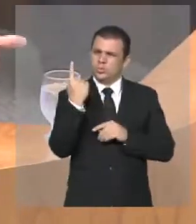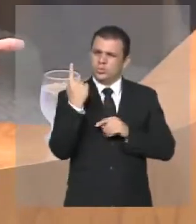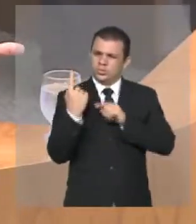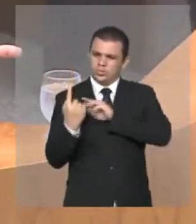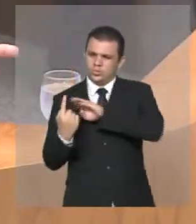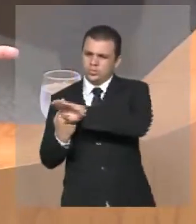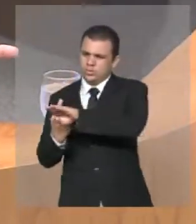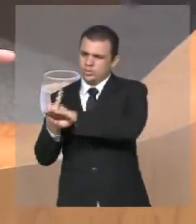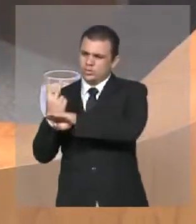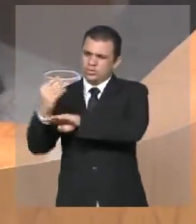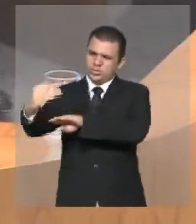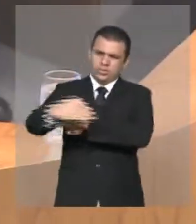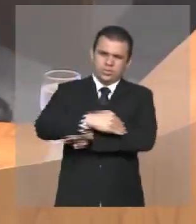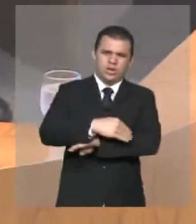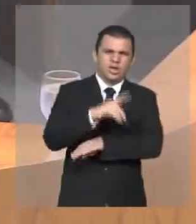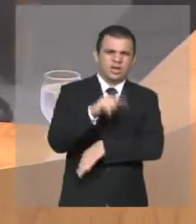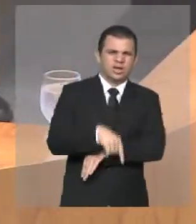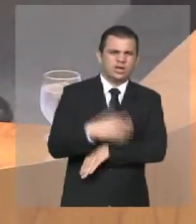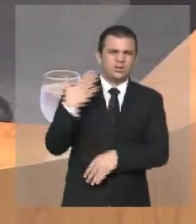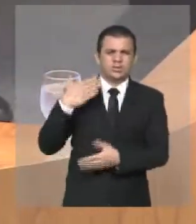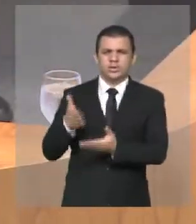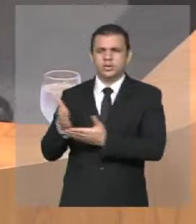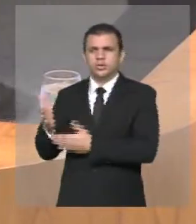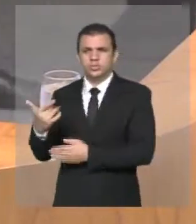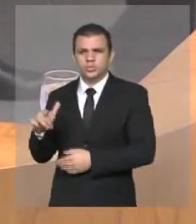para ir não foi construída na época, porque agora